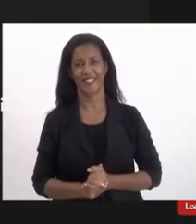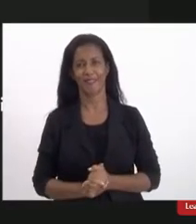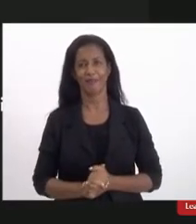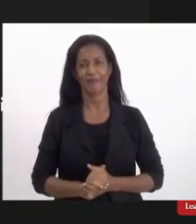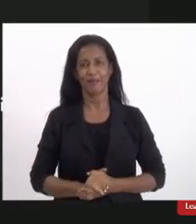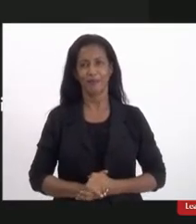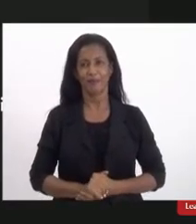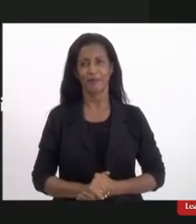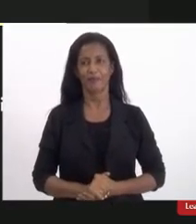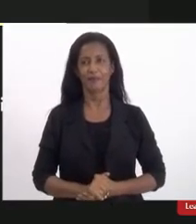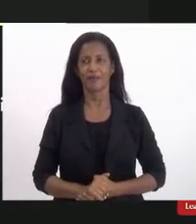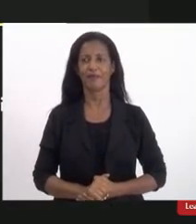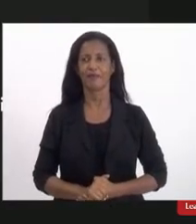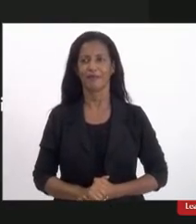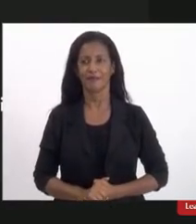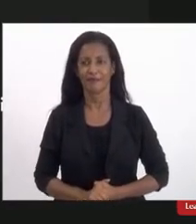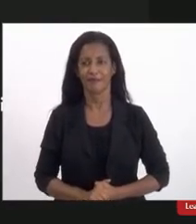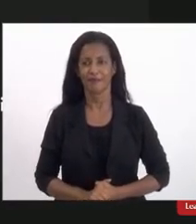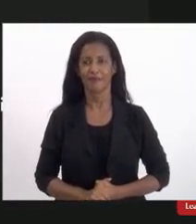Ana